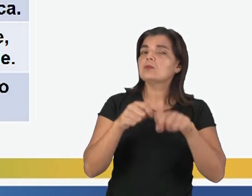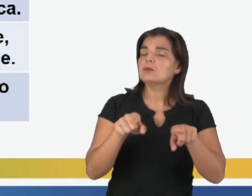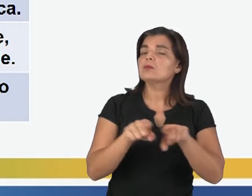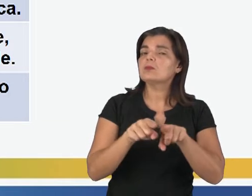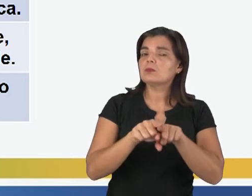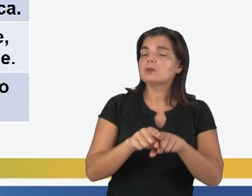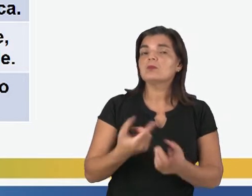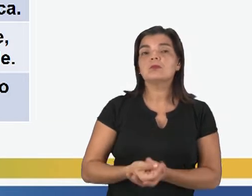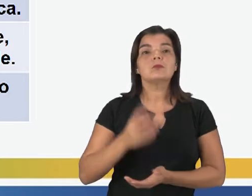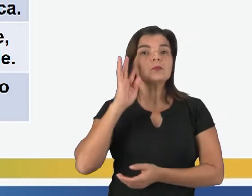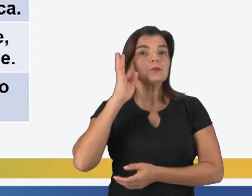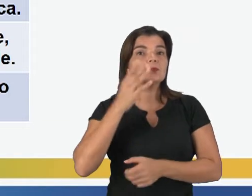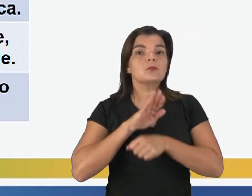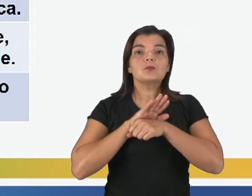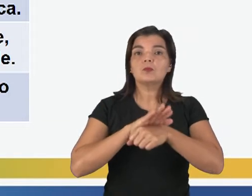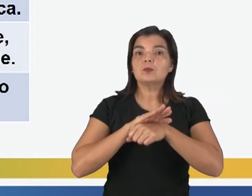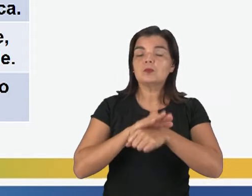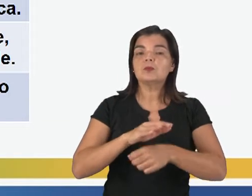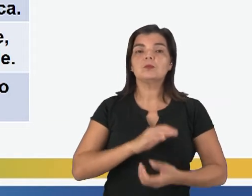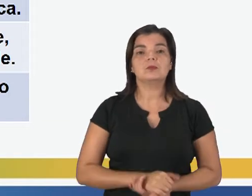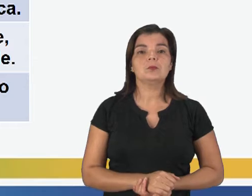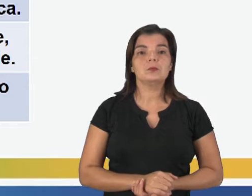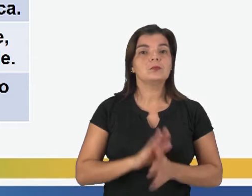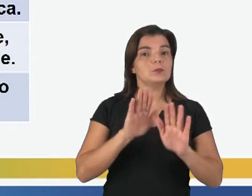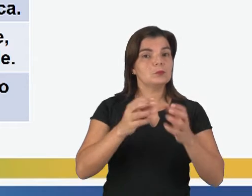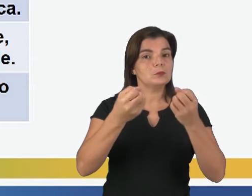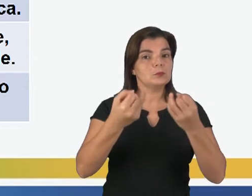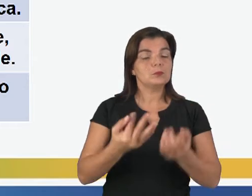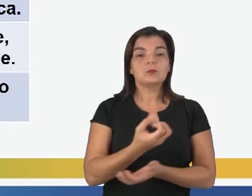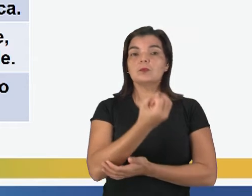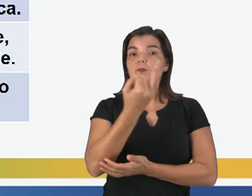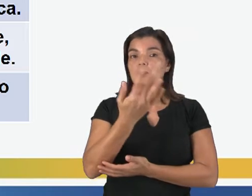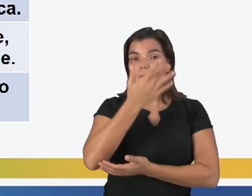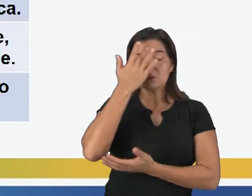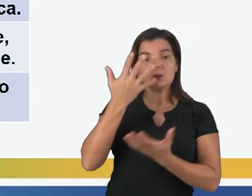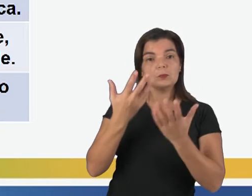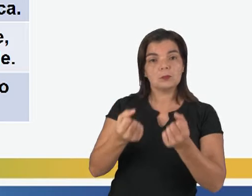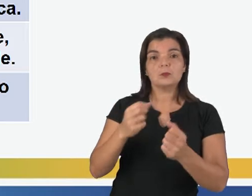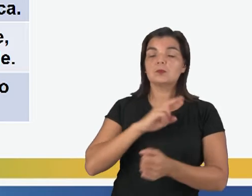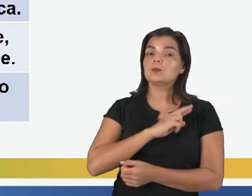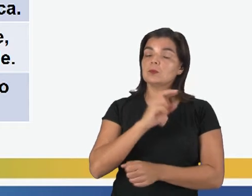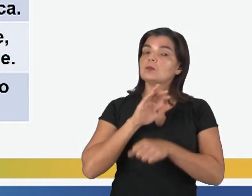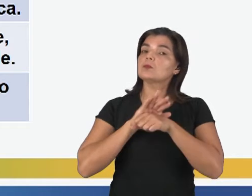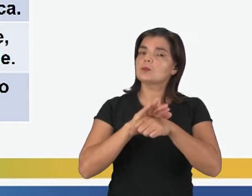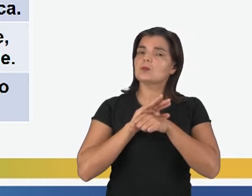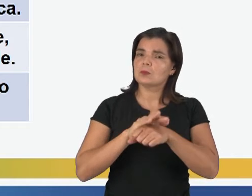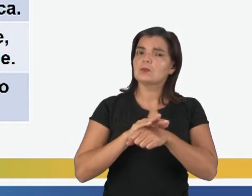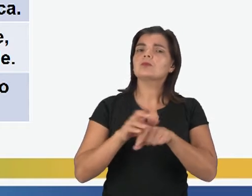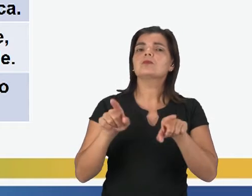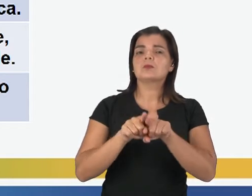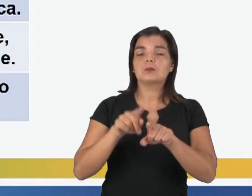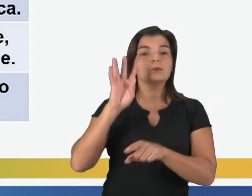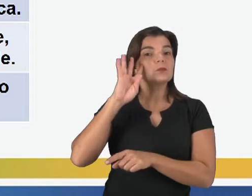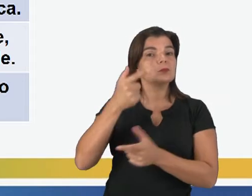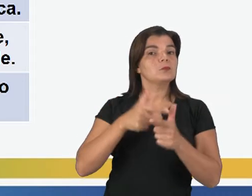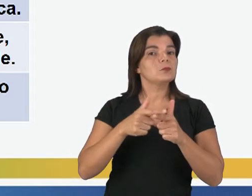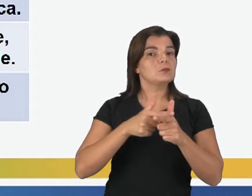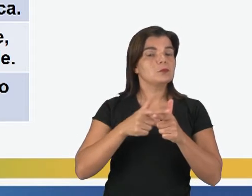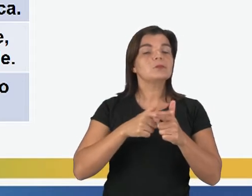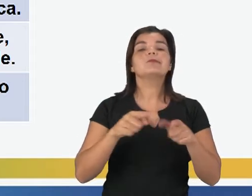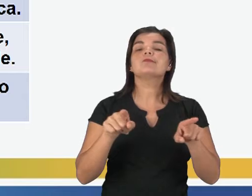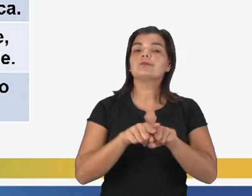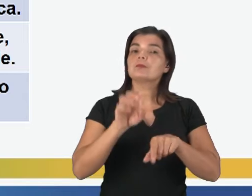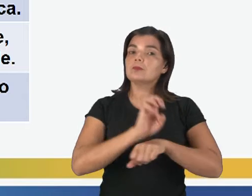podem ser solucionados com a ajuda delas. Eu já disse aqui, a quantidade de adeptos de uma religião pode ajudar em muito na solução de problemas